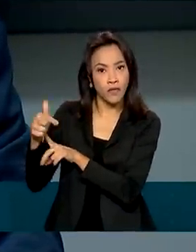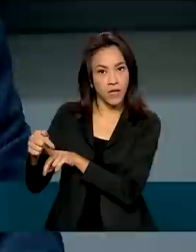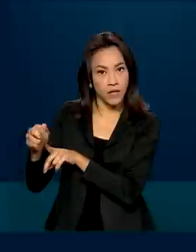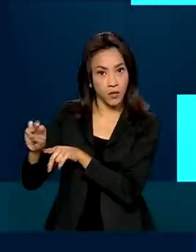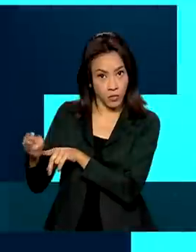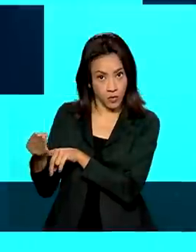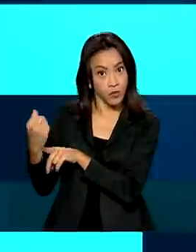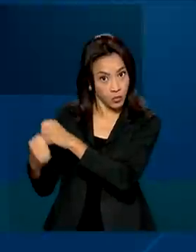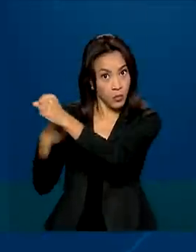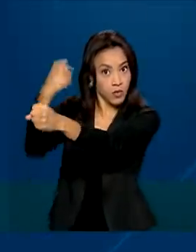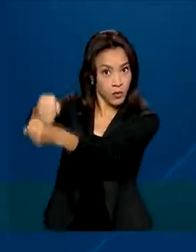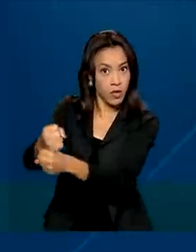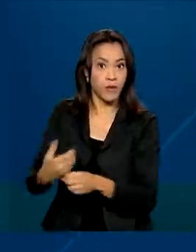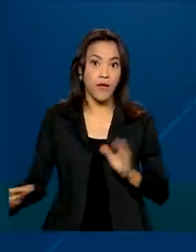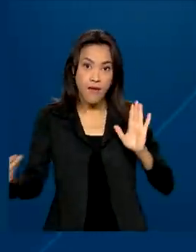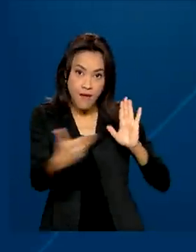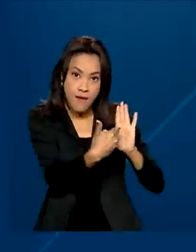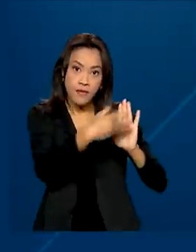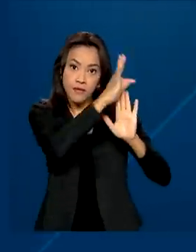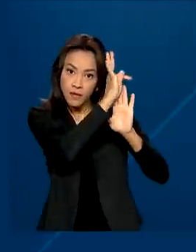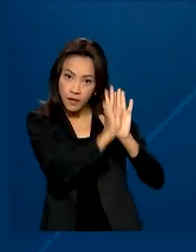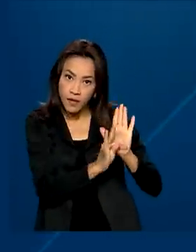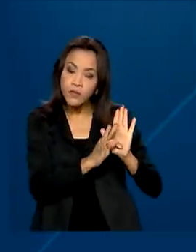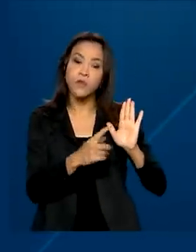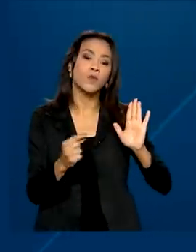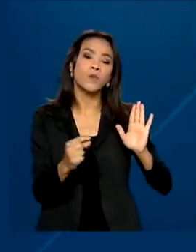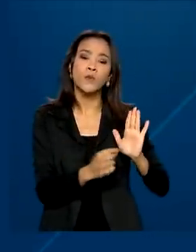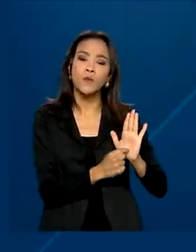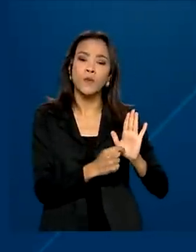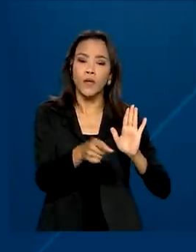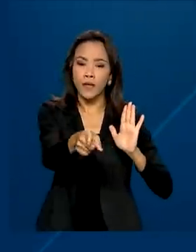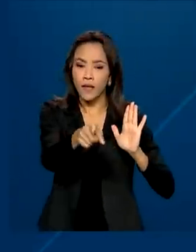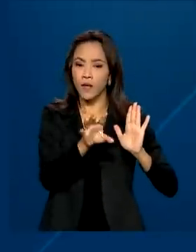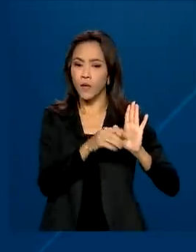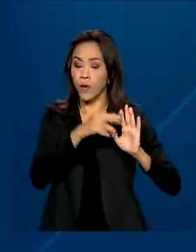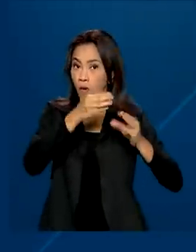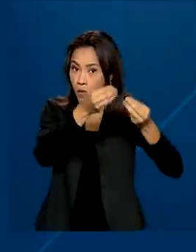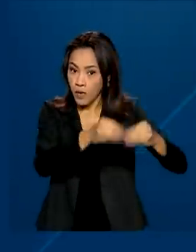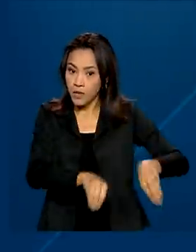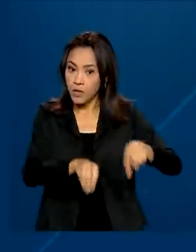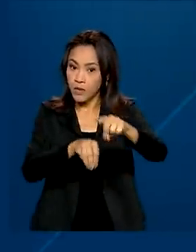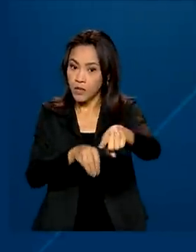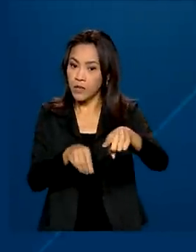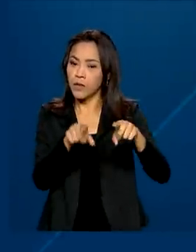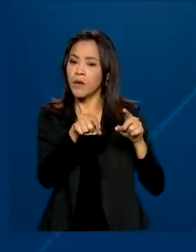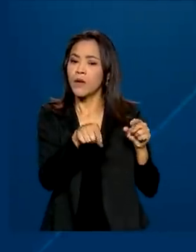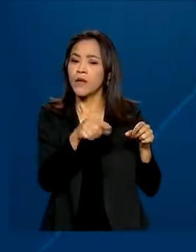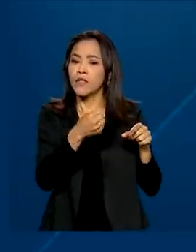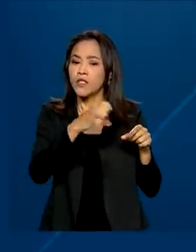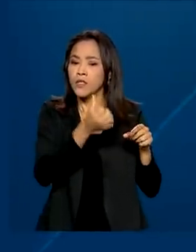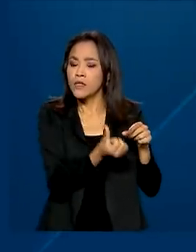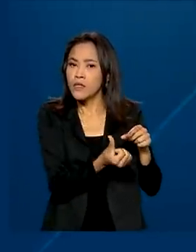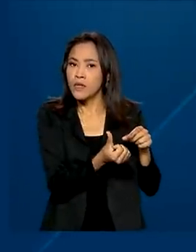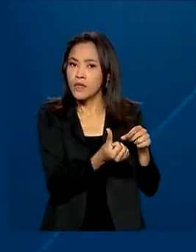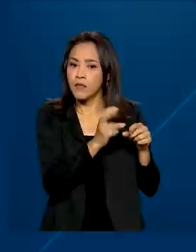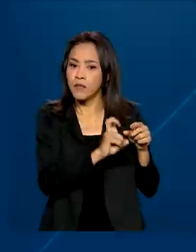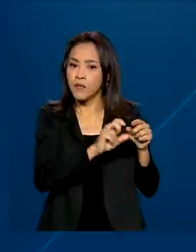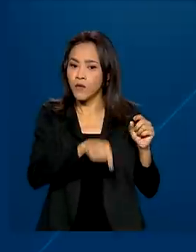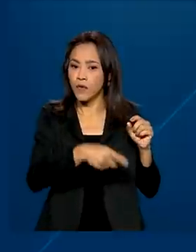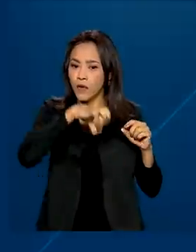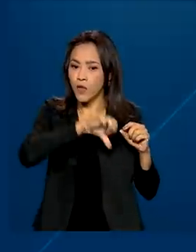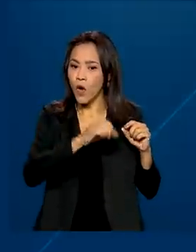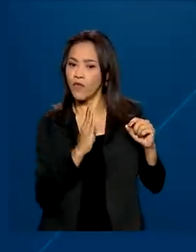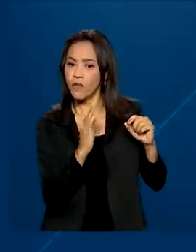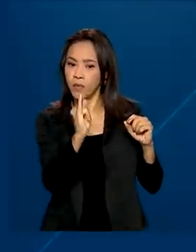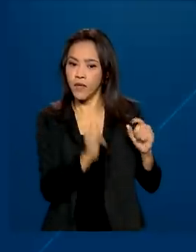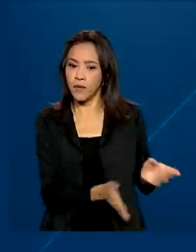ano. O texto também projeta déficit primário de R$ 65,9 bilhões em 2023 e